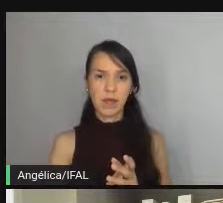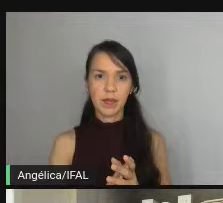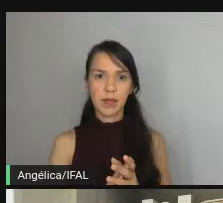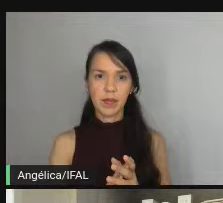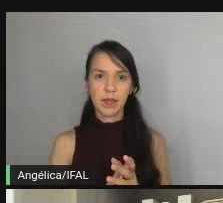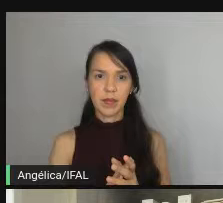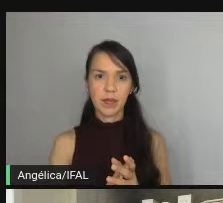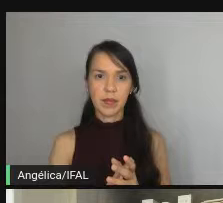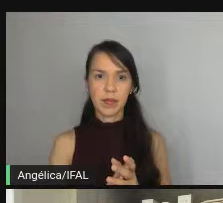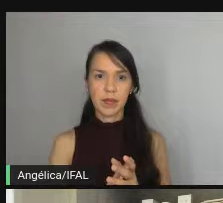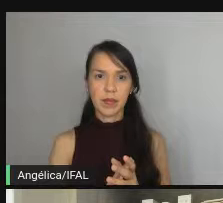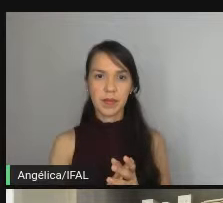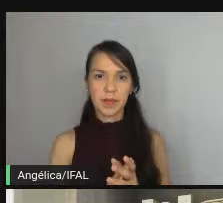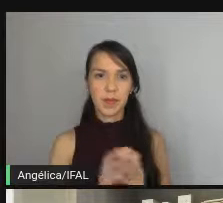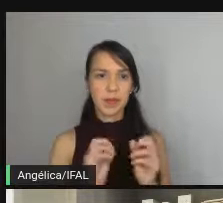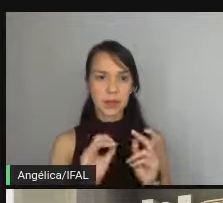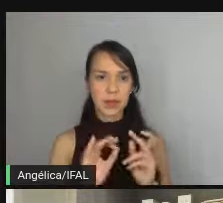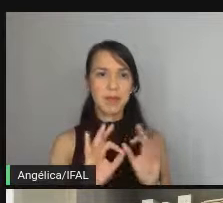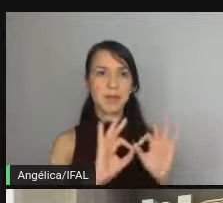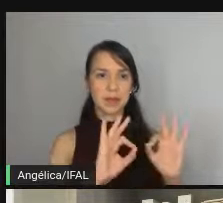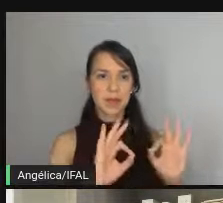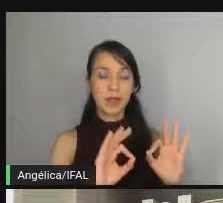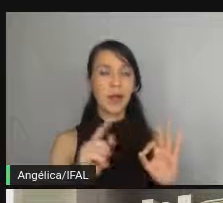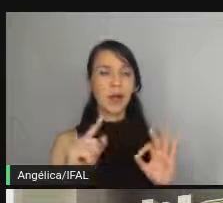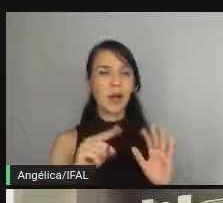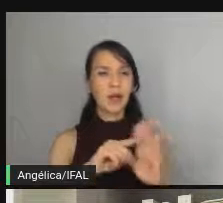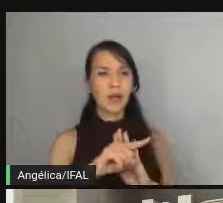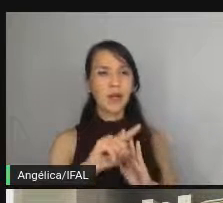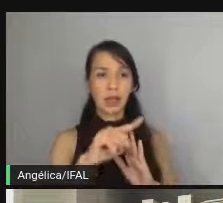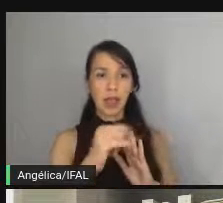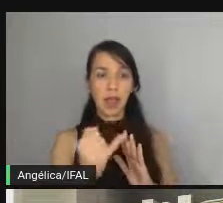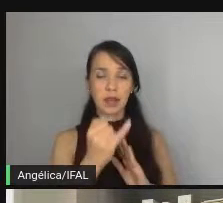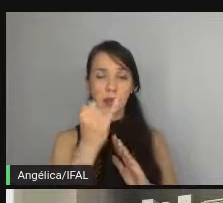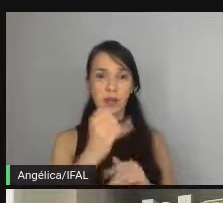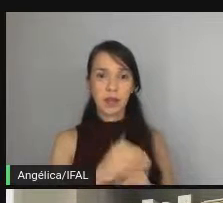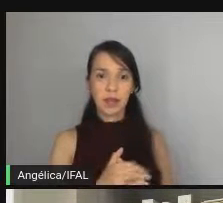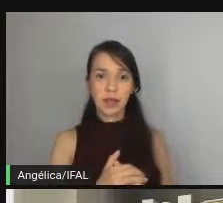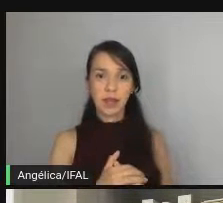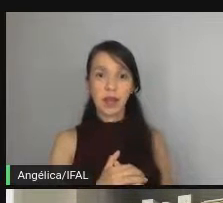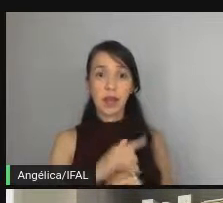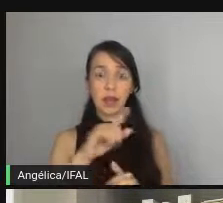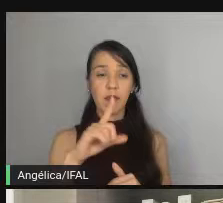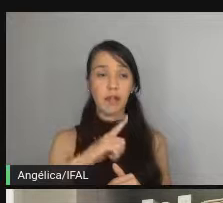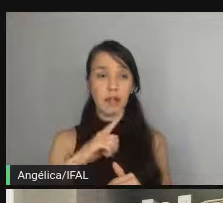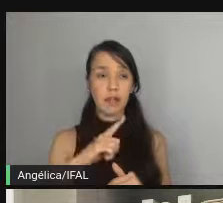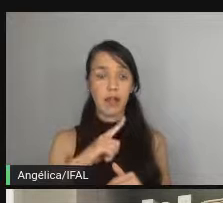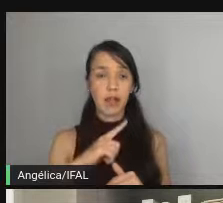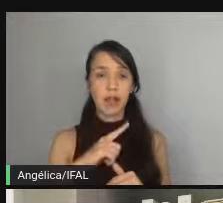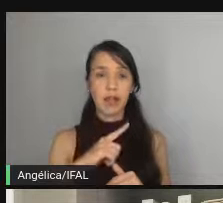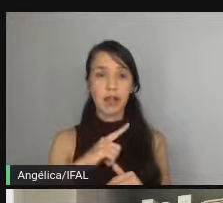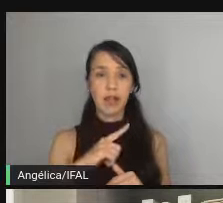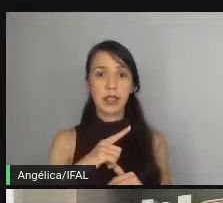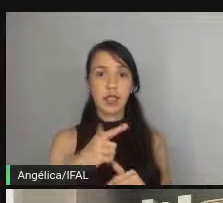beleza perfeito e uma coisa extremamente importante você tá refatorando o seu teste tá